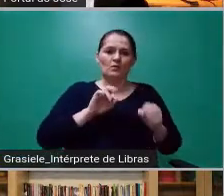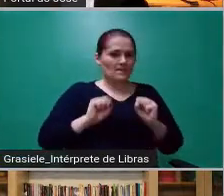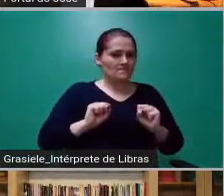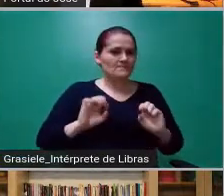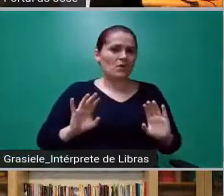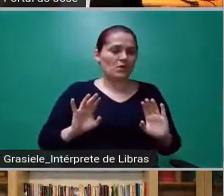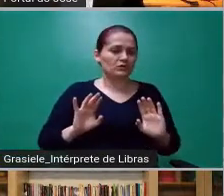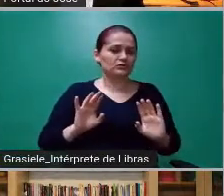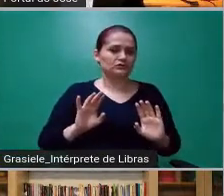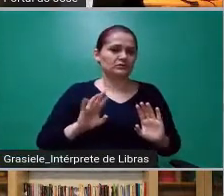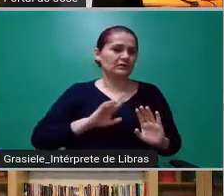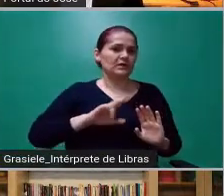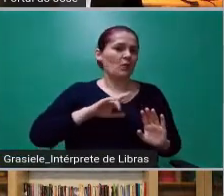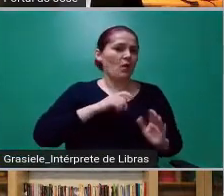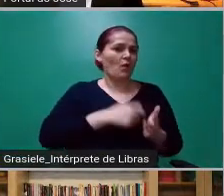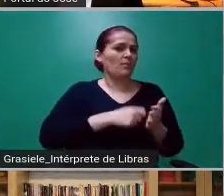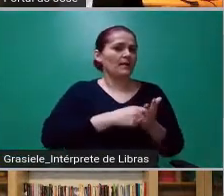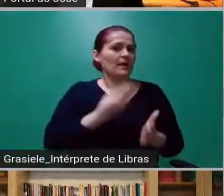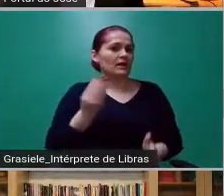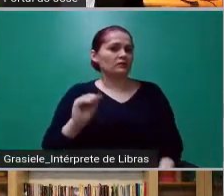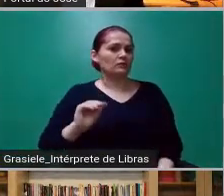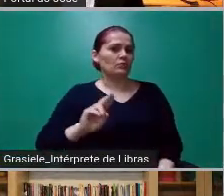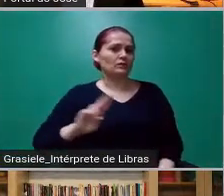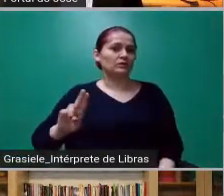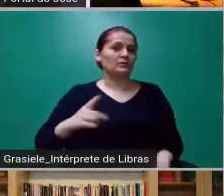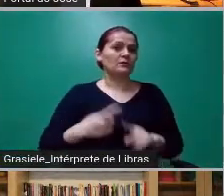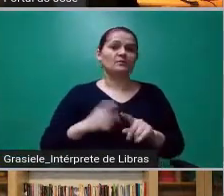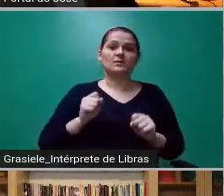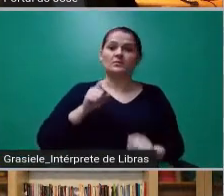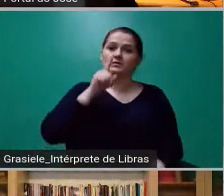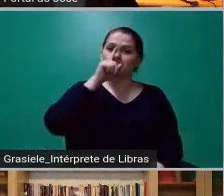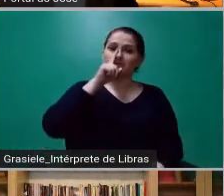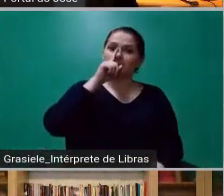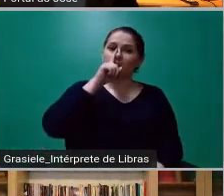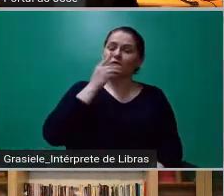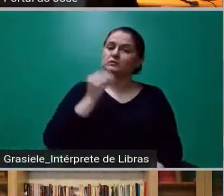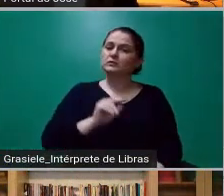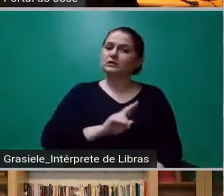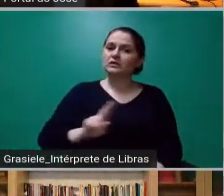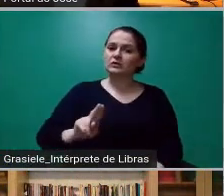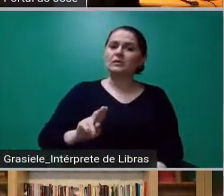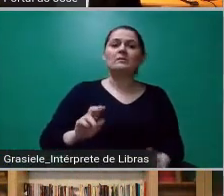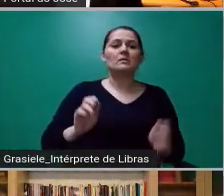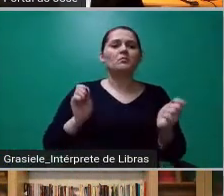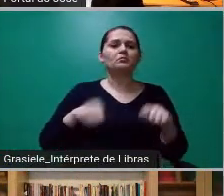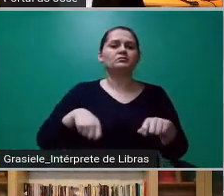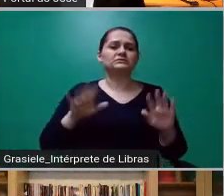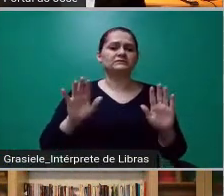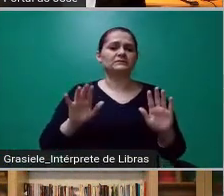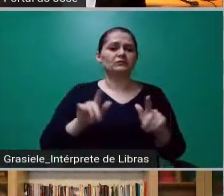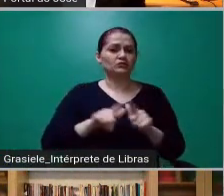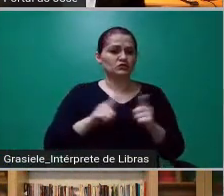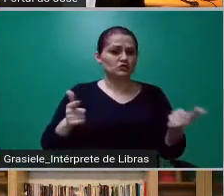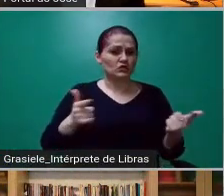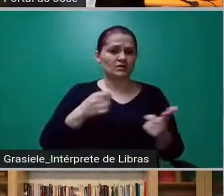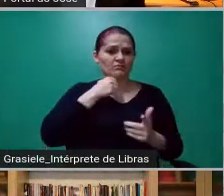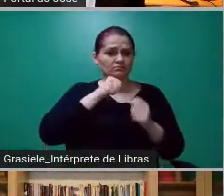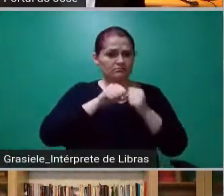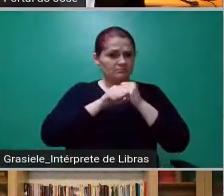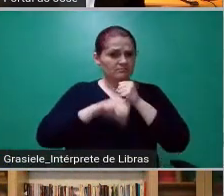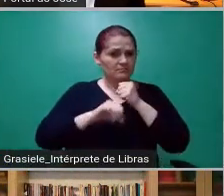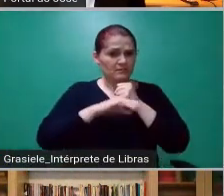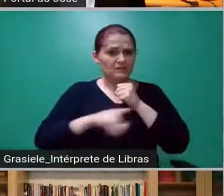qualquer risco, perigo, por qualquer vício, acha que é melhor se ocultar por trás de um sigilo que passa a ser